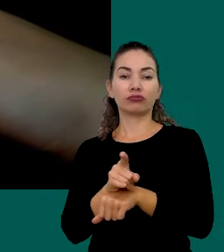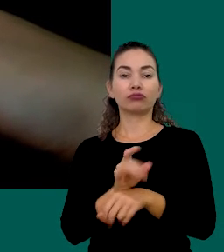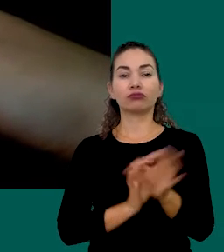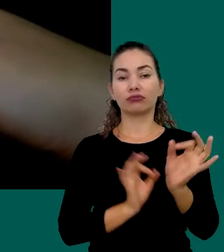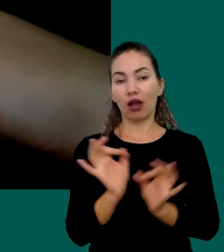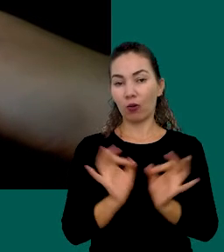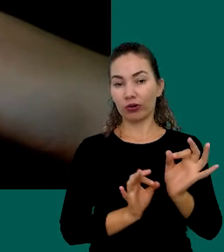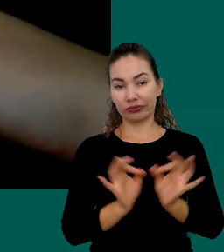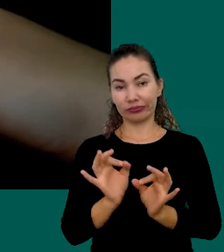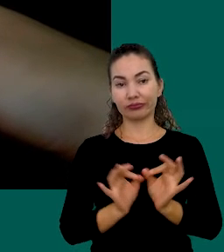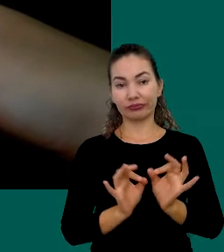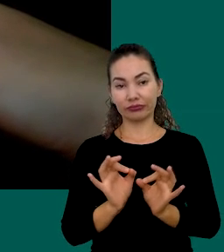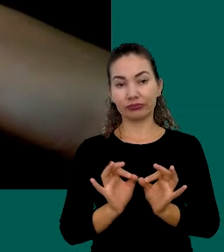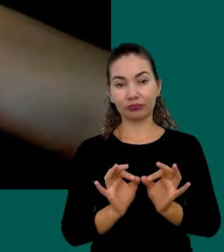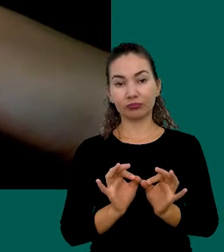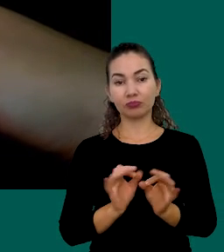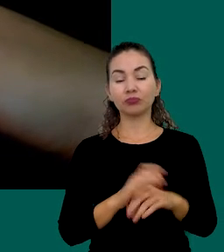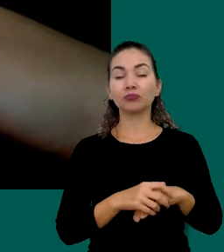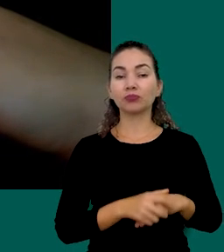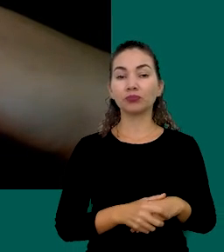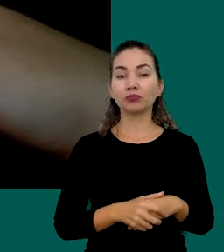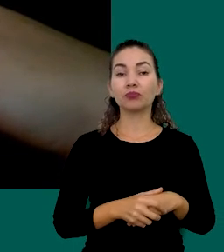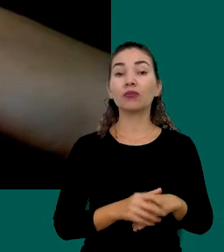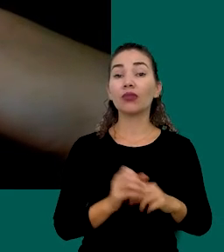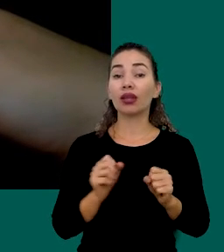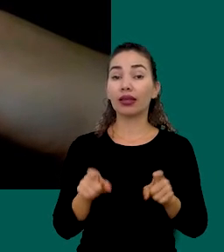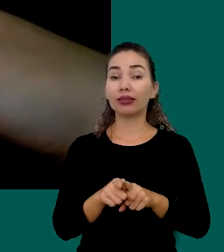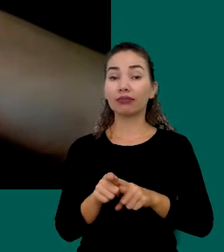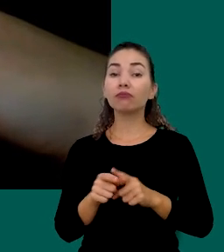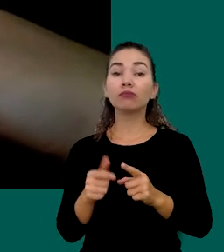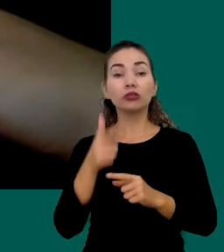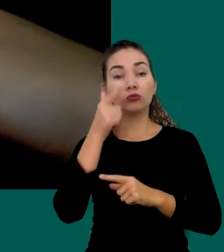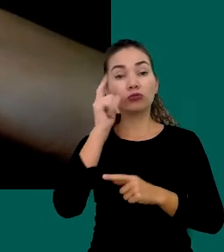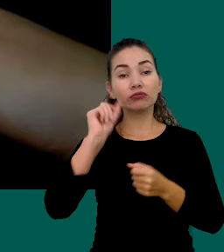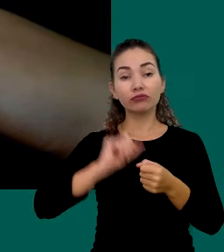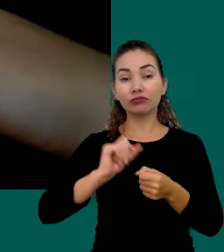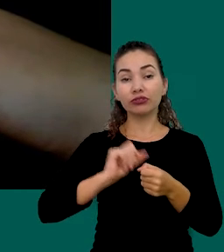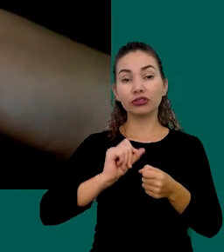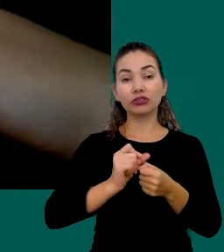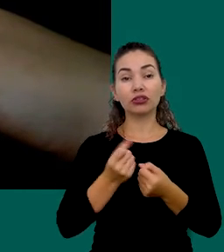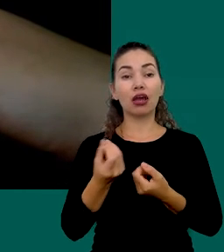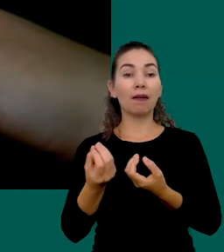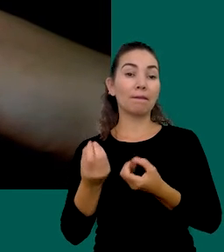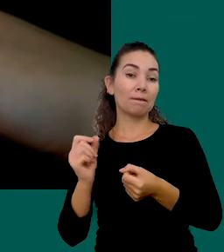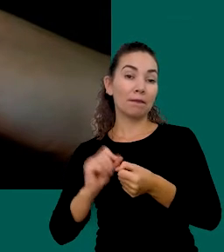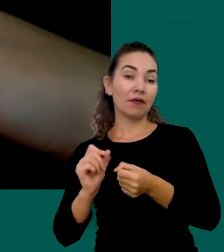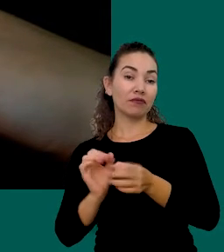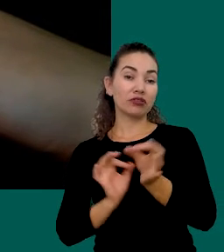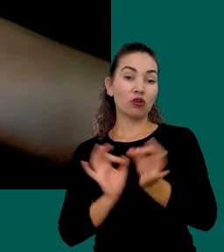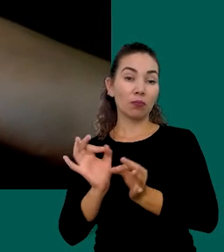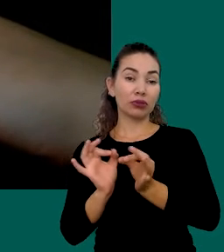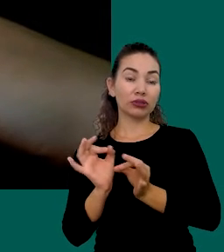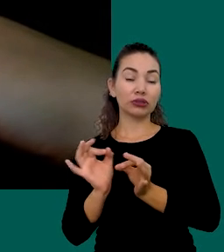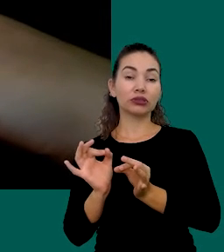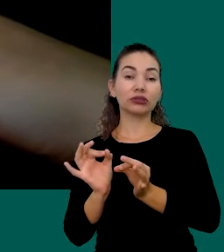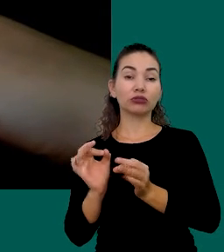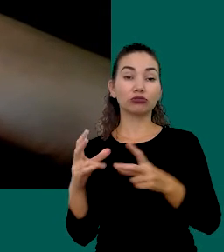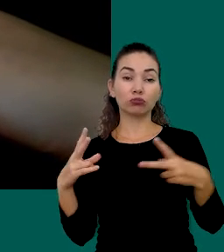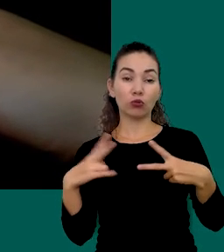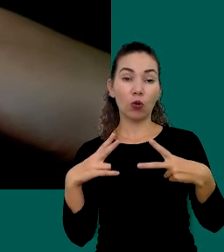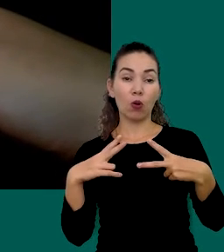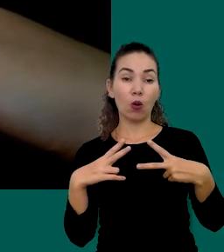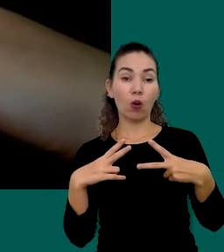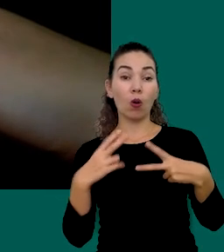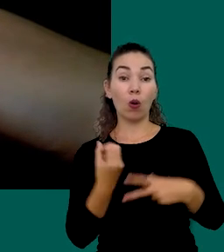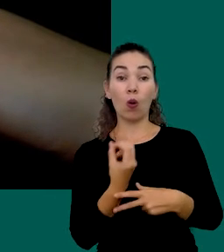Organização E Podem Ser Seguidas Tanto Para A Realização Do Planejamento Financeiro Pessoal